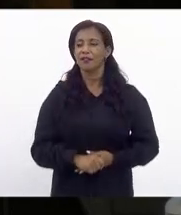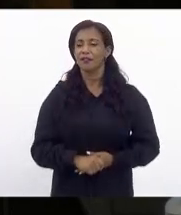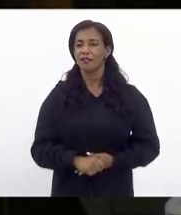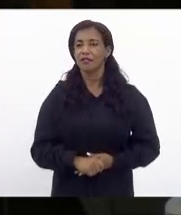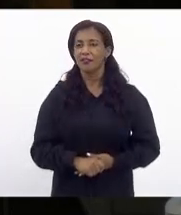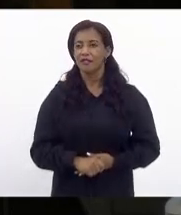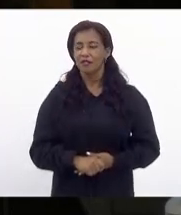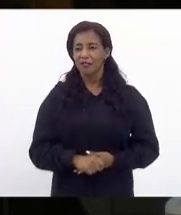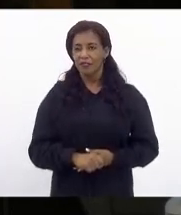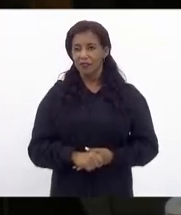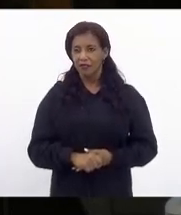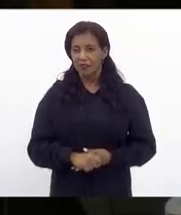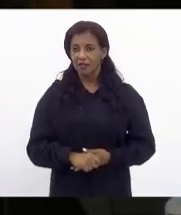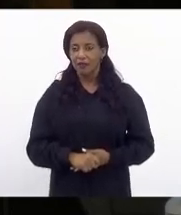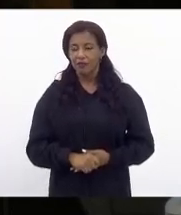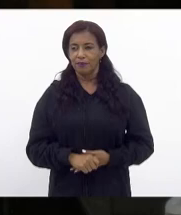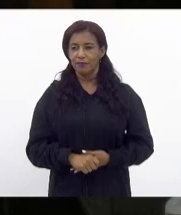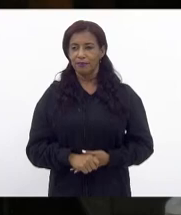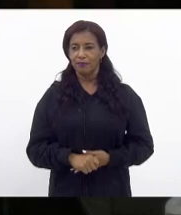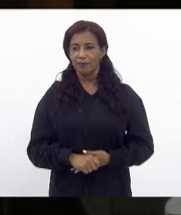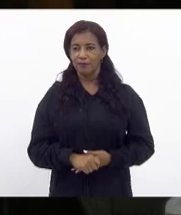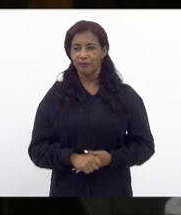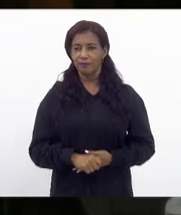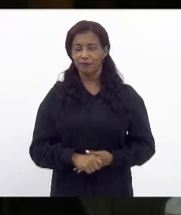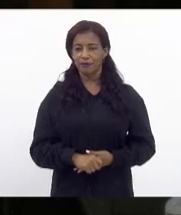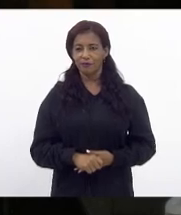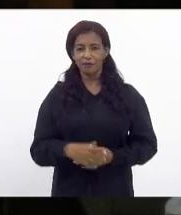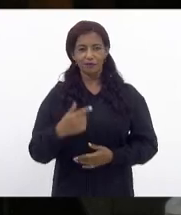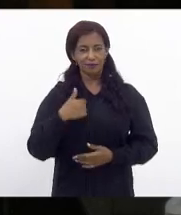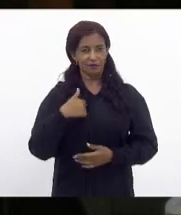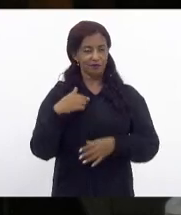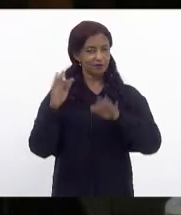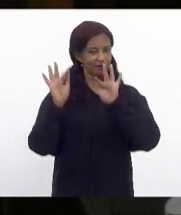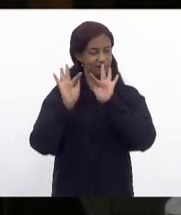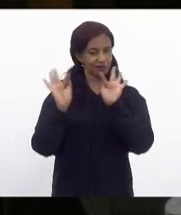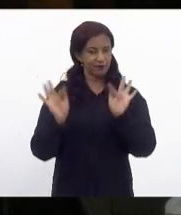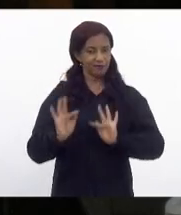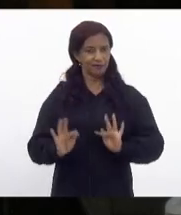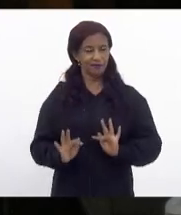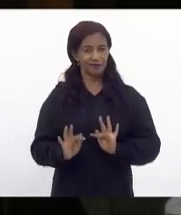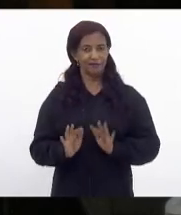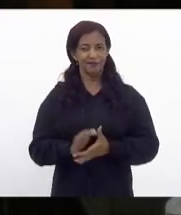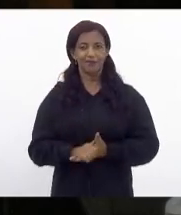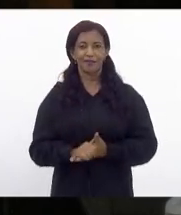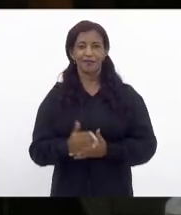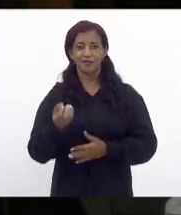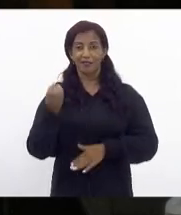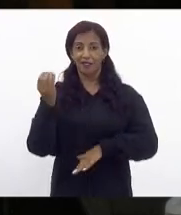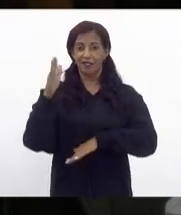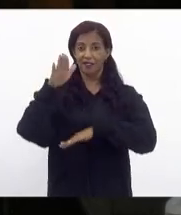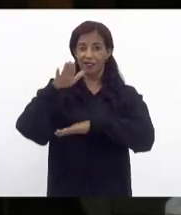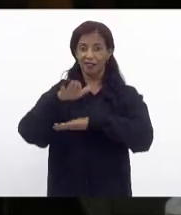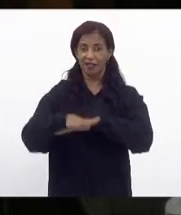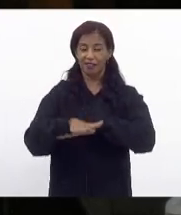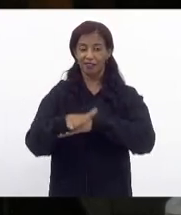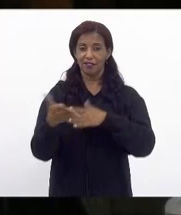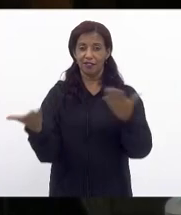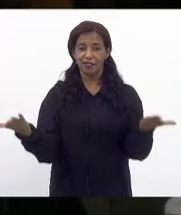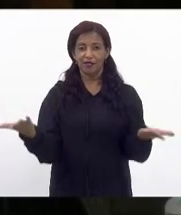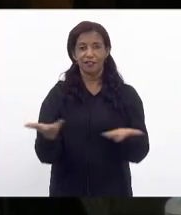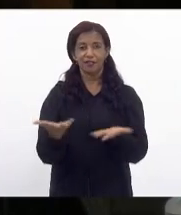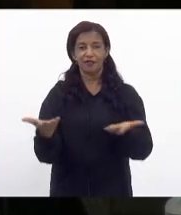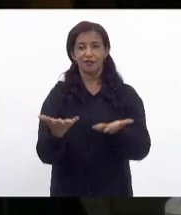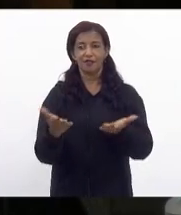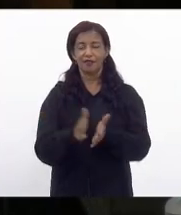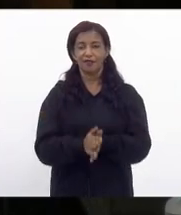eu fico feliz na tarde de hoje da